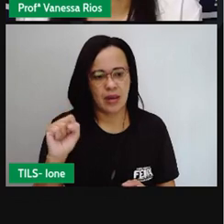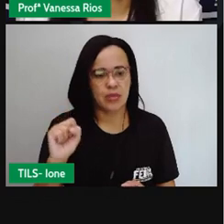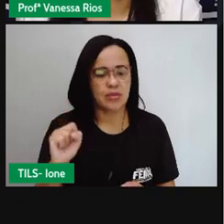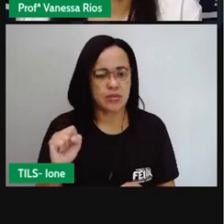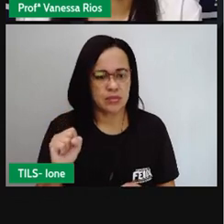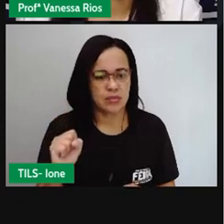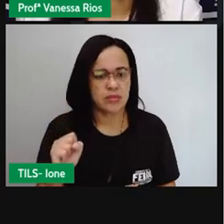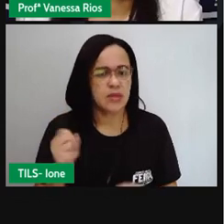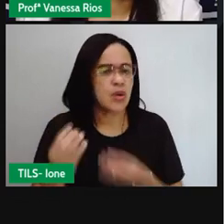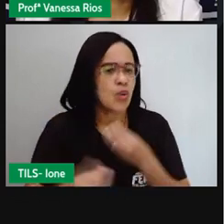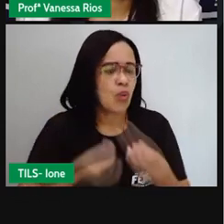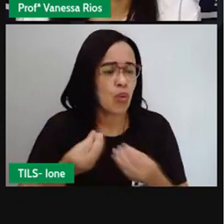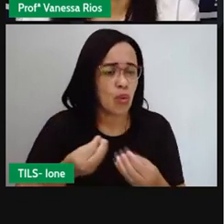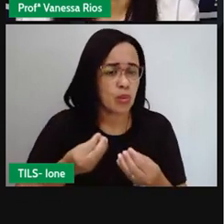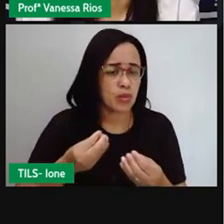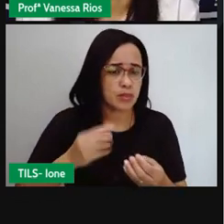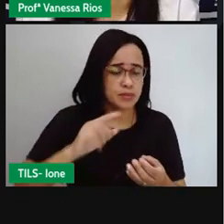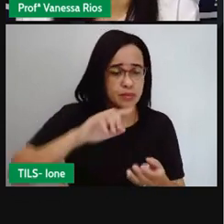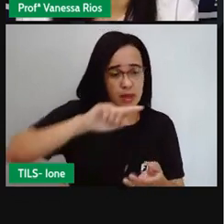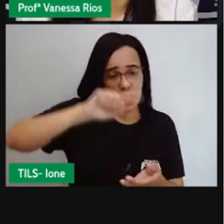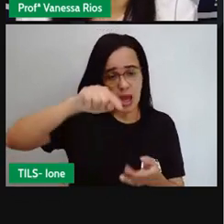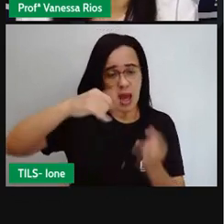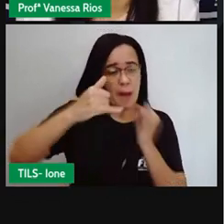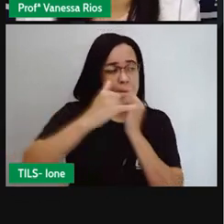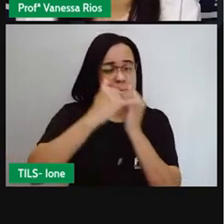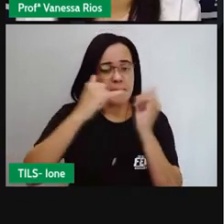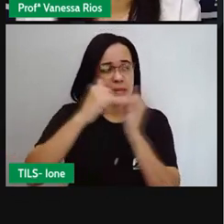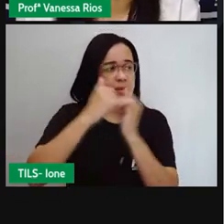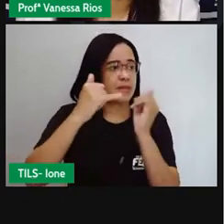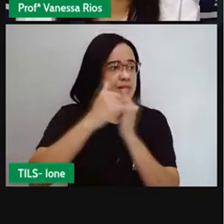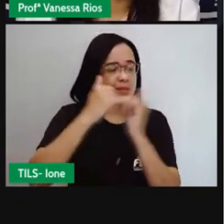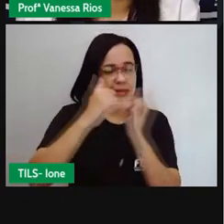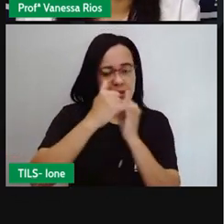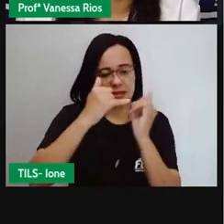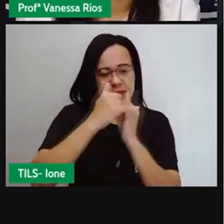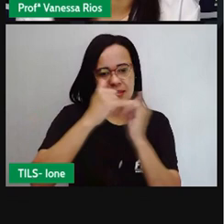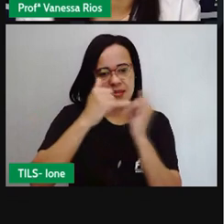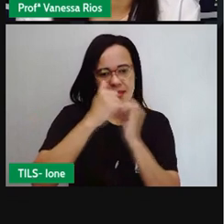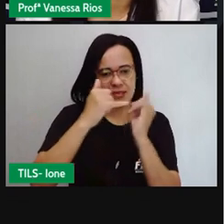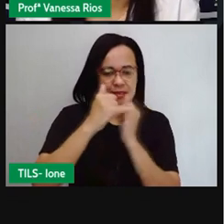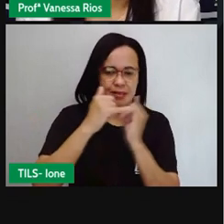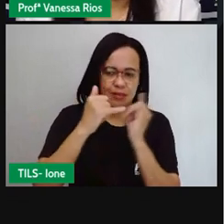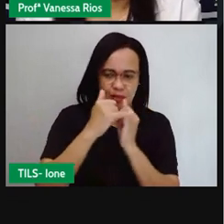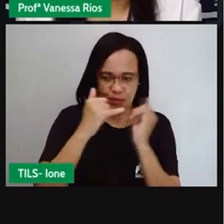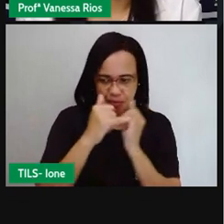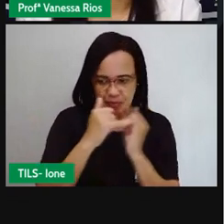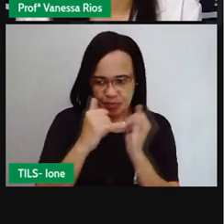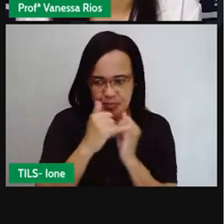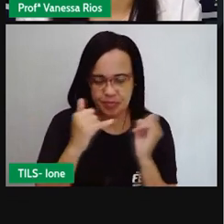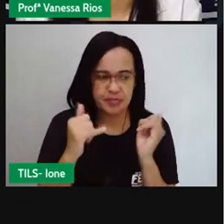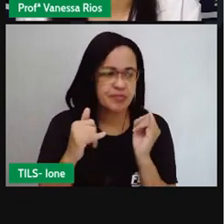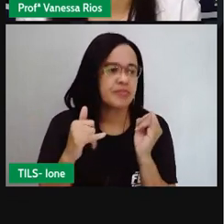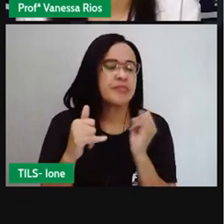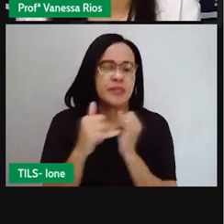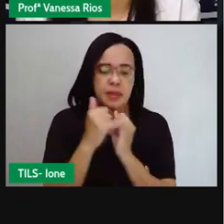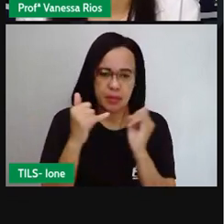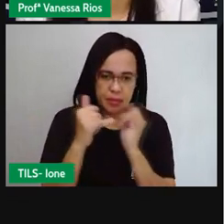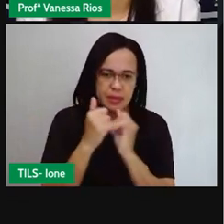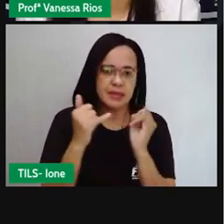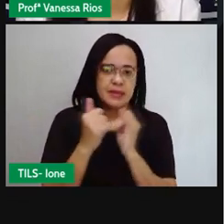que completa aí metade do círculo. Então, pegando lá o transferidor, a gente vai ter esta medida.